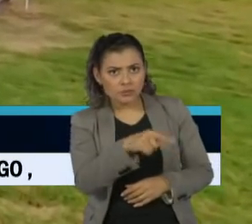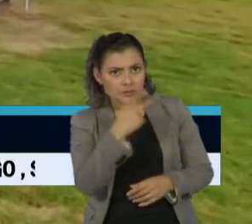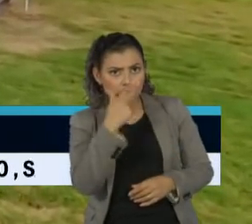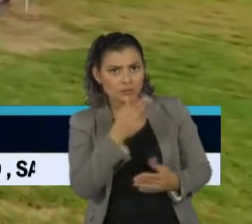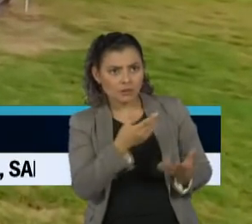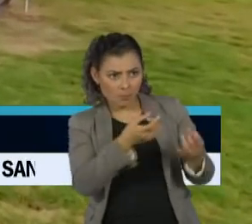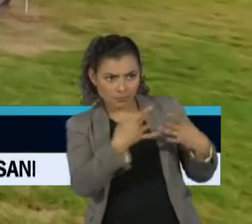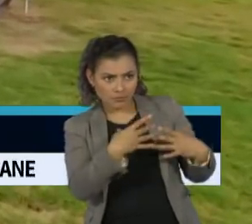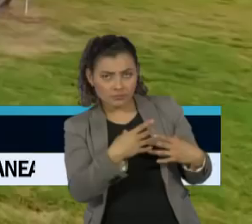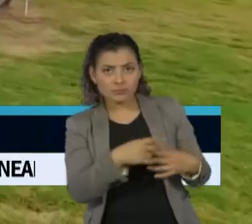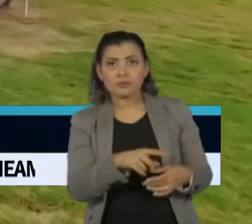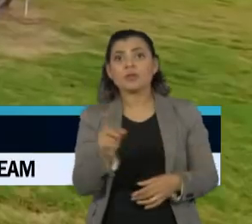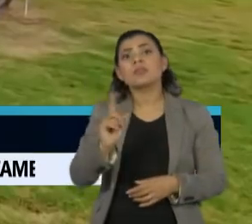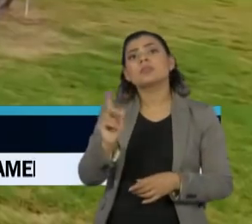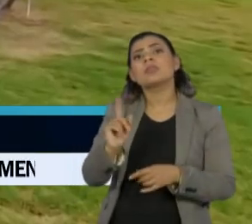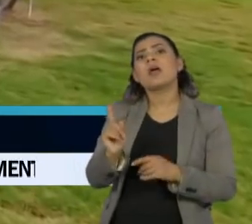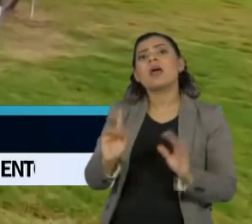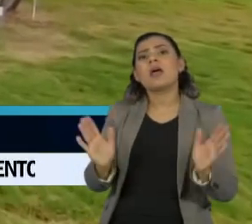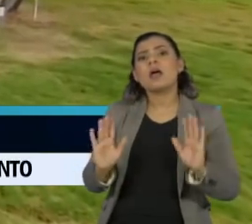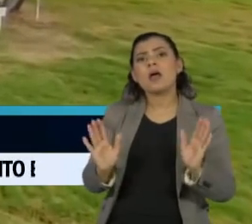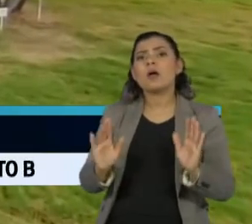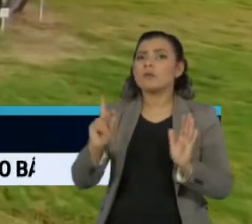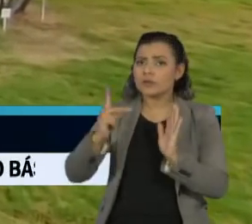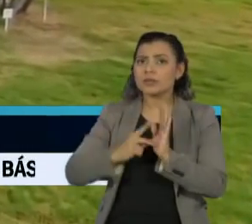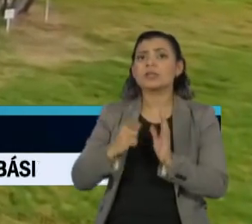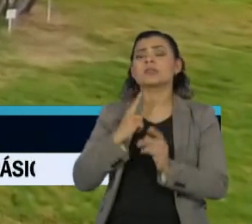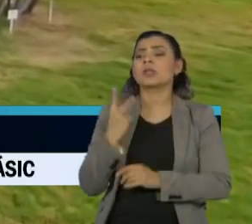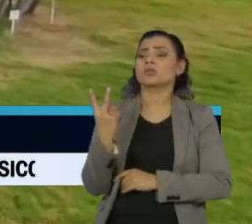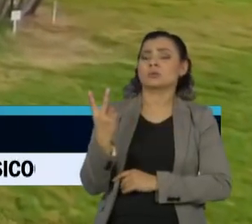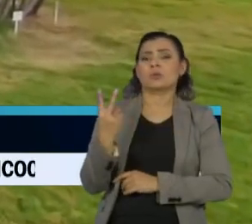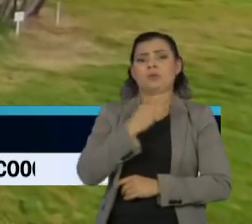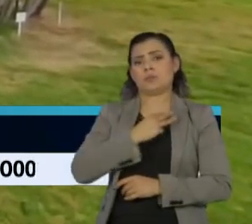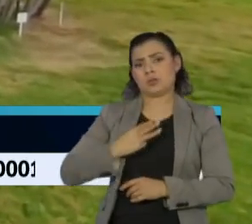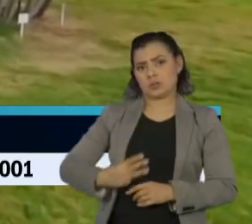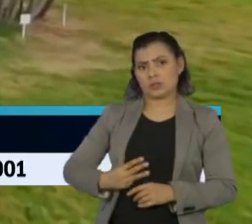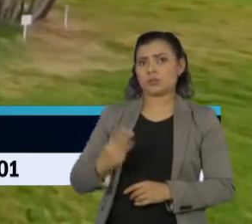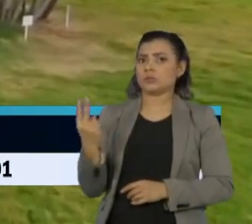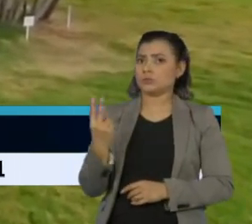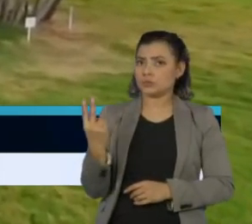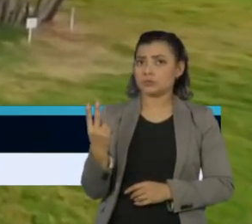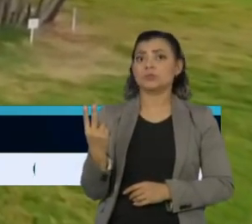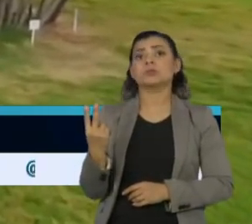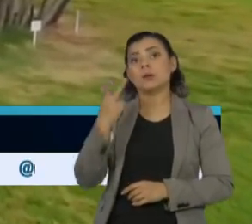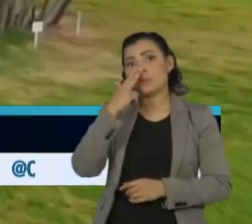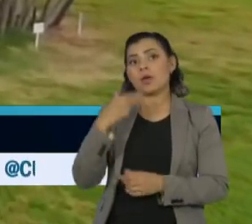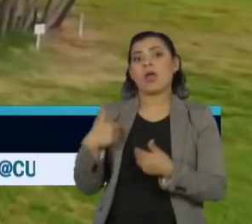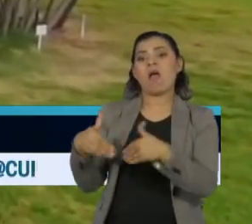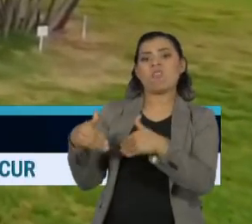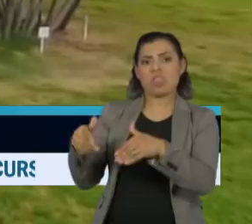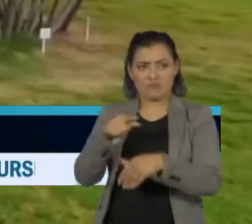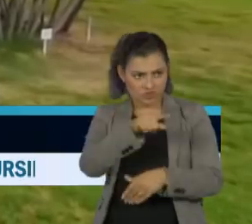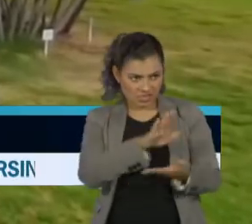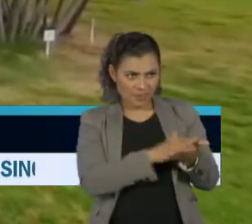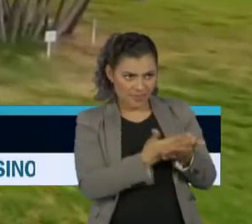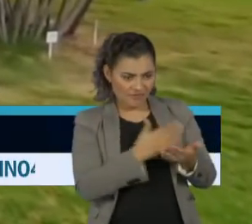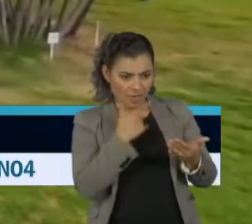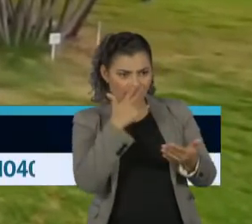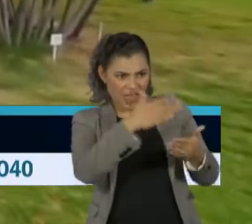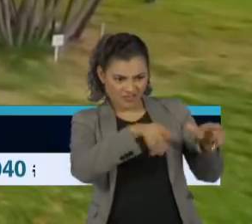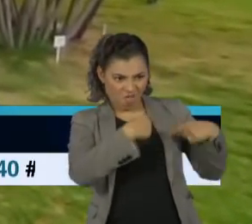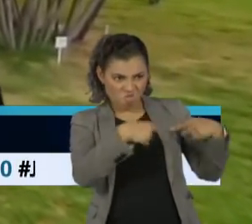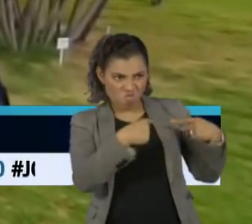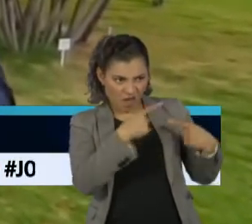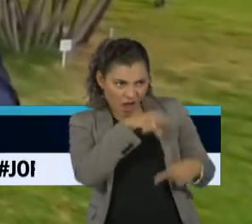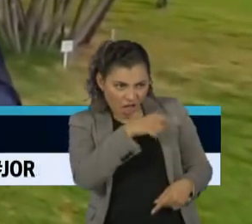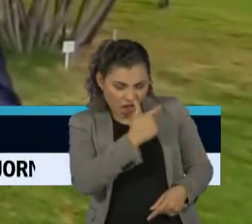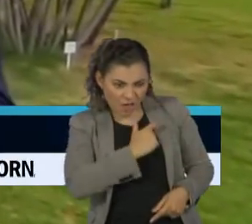presidente? Regina, toda semana tem um ou dois ministros que, segundo a mídia, estão sendo fritados. O objetivo é sempre de estabilizar a gente